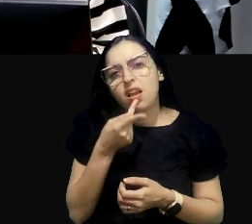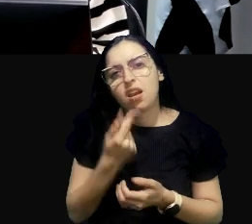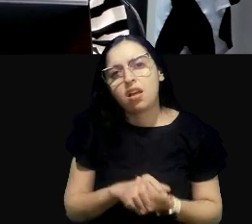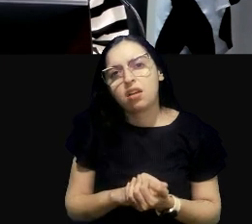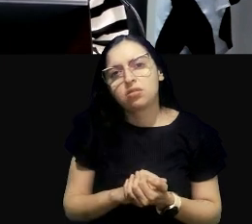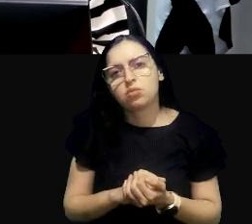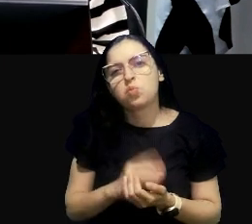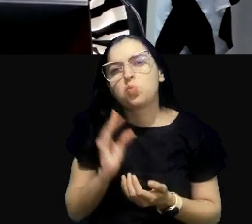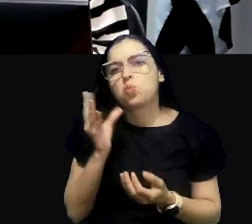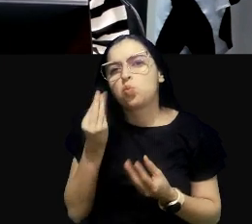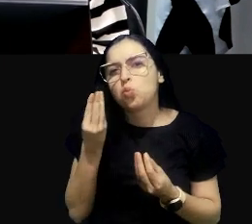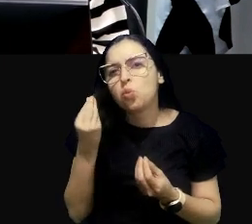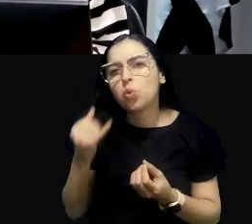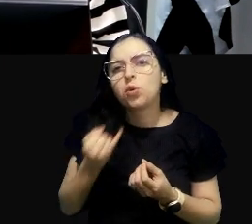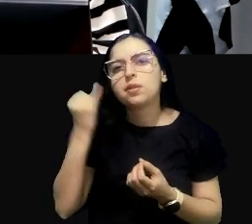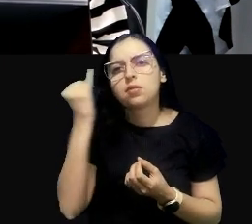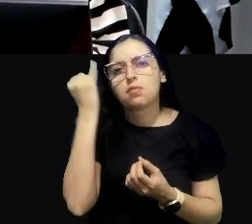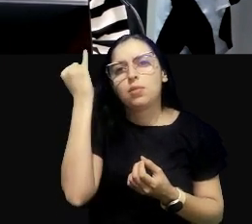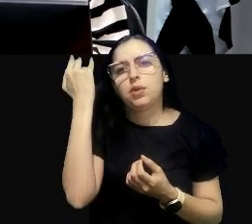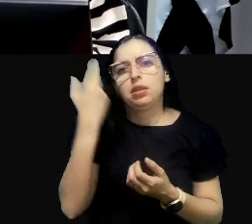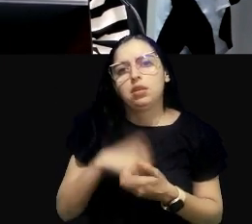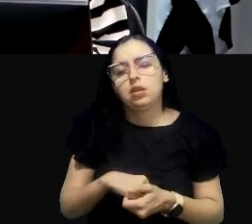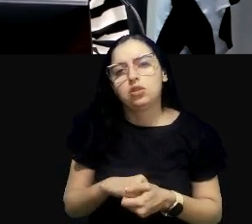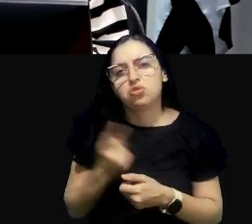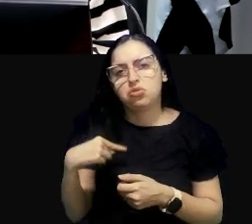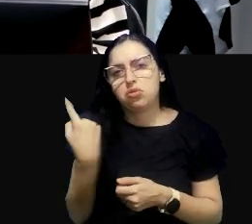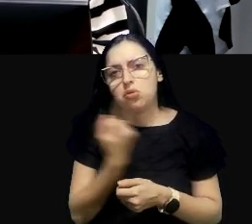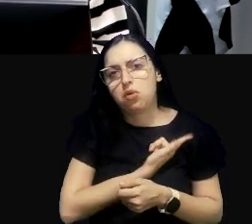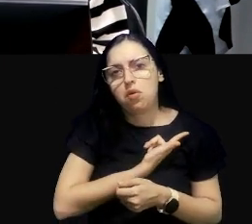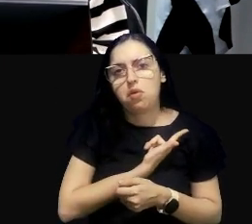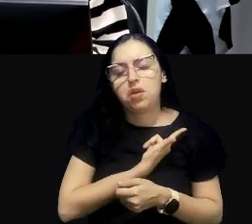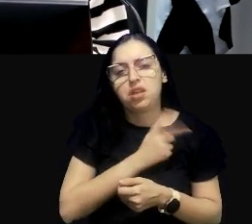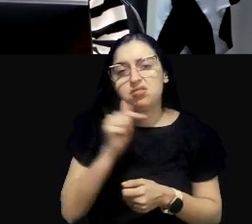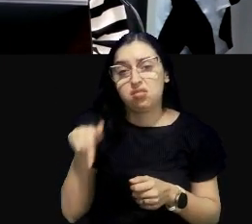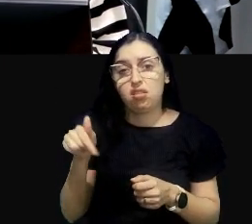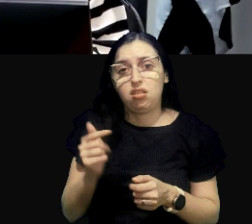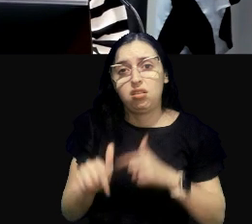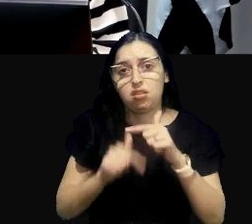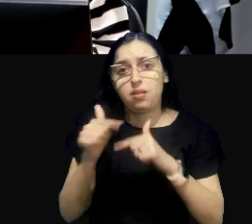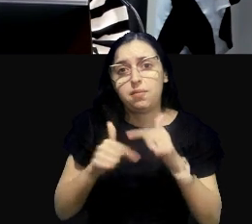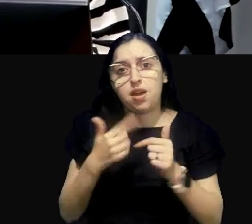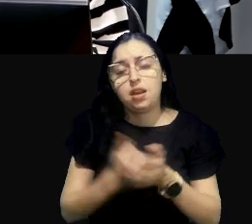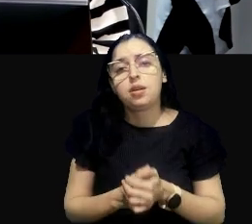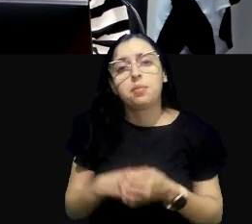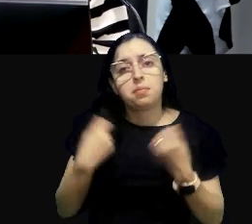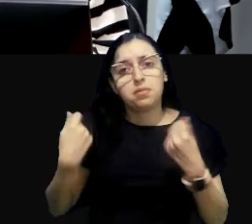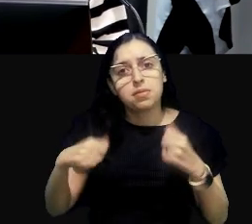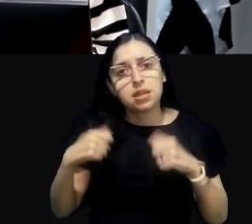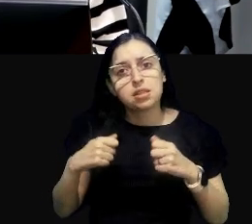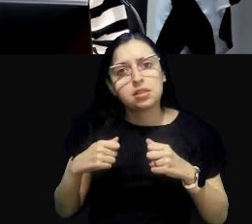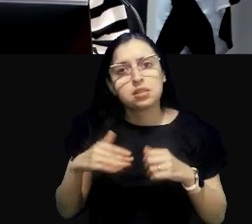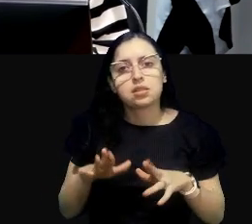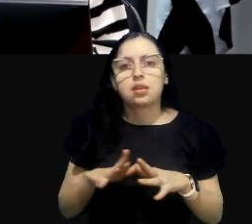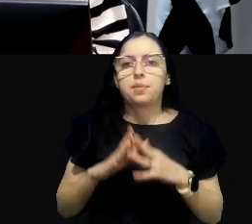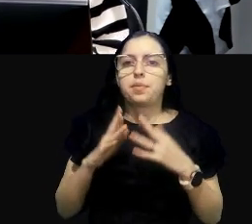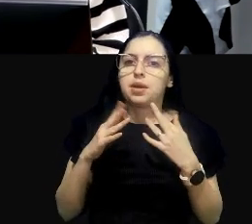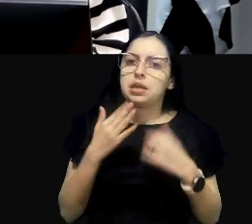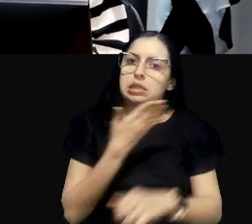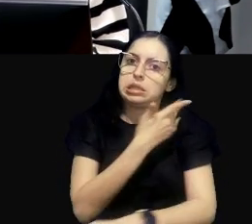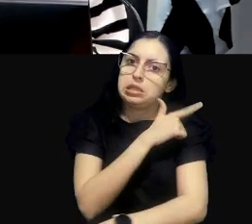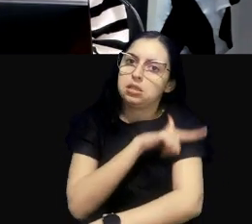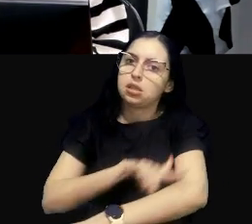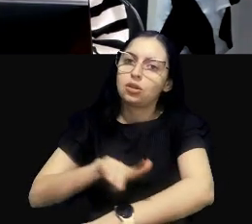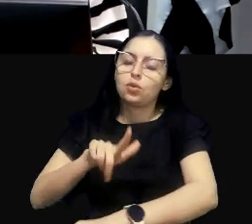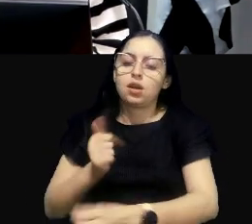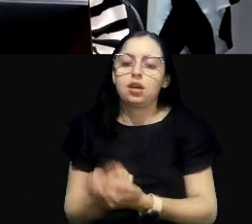muito importante pra gente aqui. A gente precisa ser mais educado, né? E